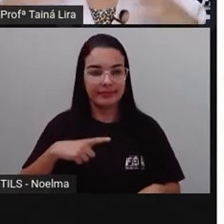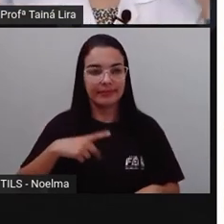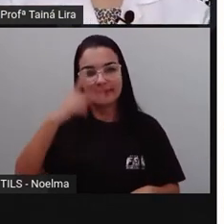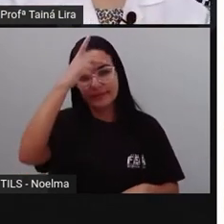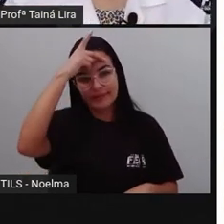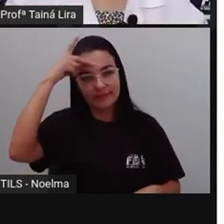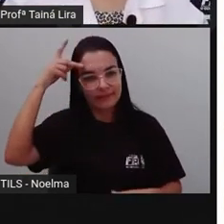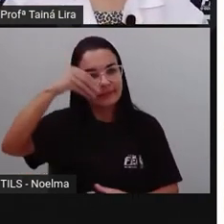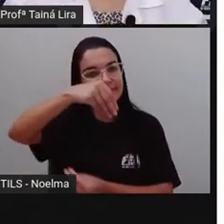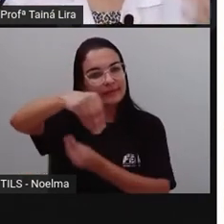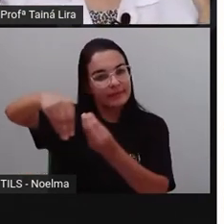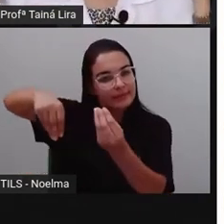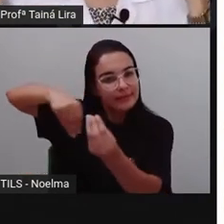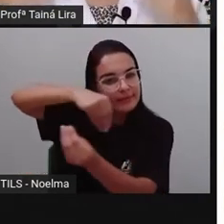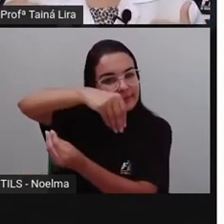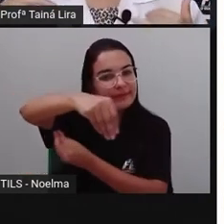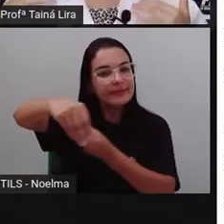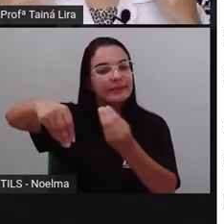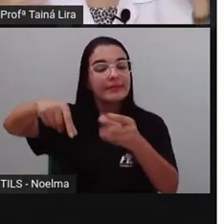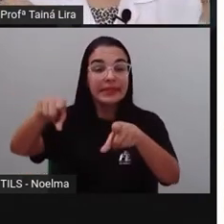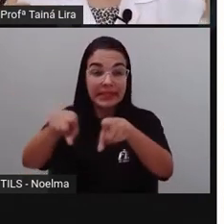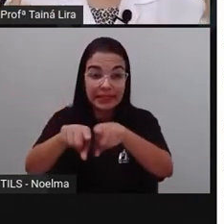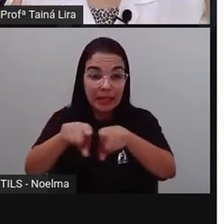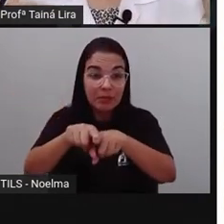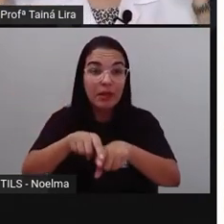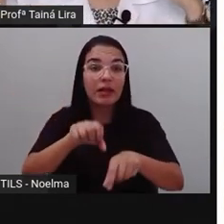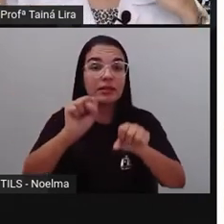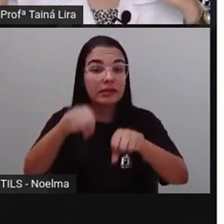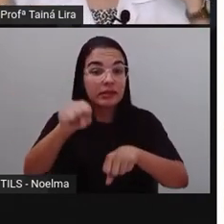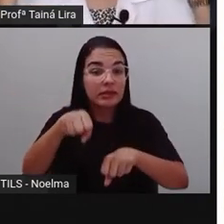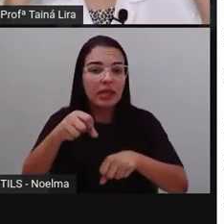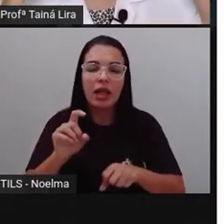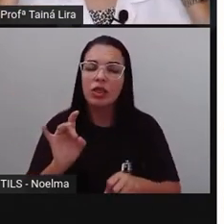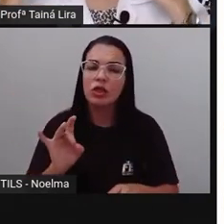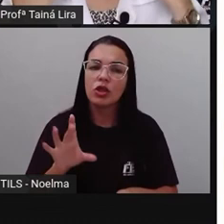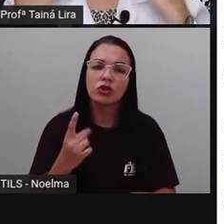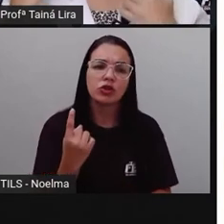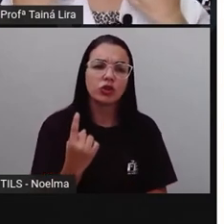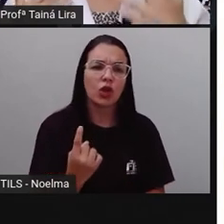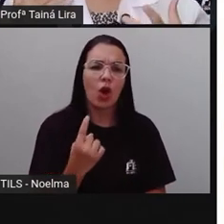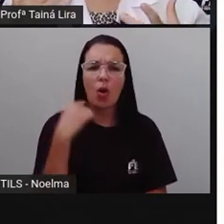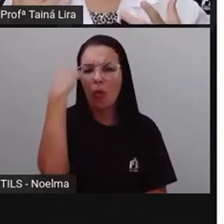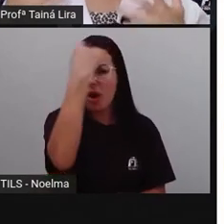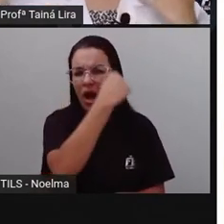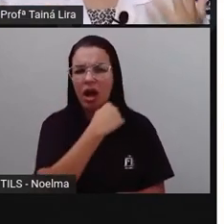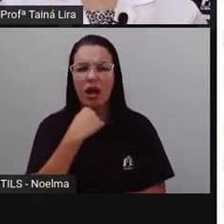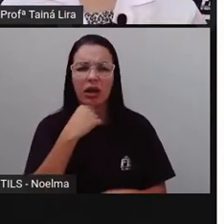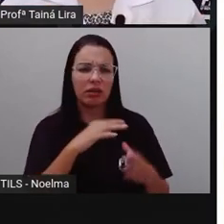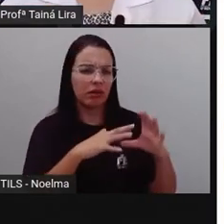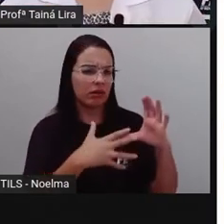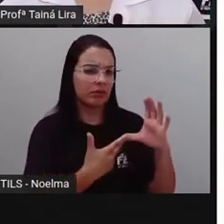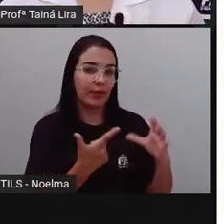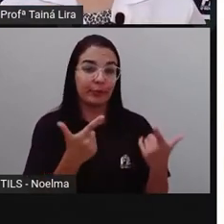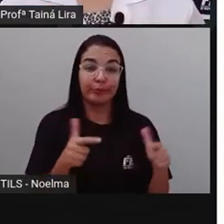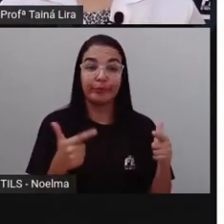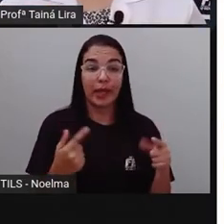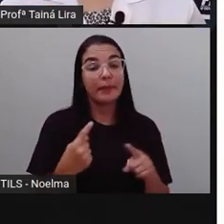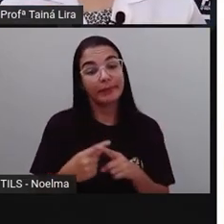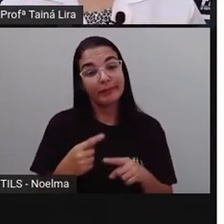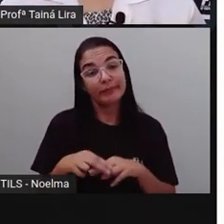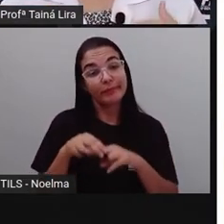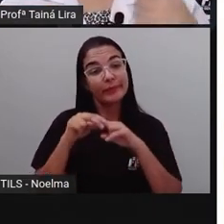miscigenados, e também é por isso que nós não temos uma única característica física, como, por exemplo,